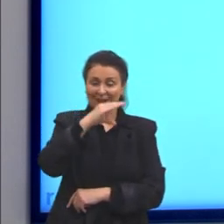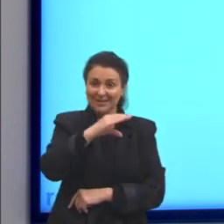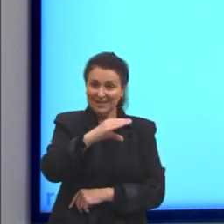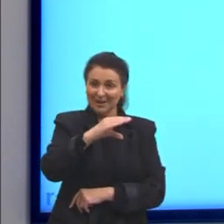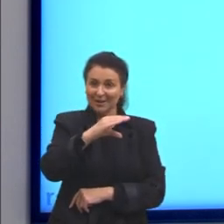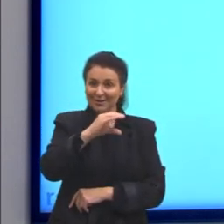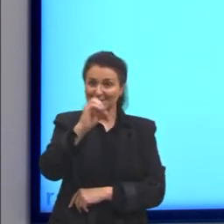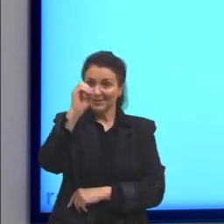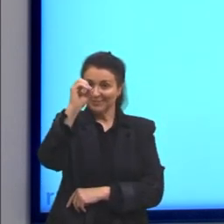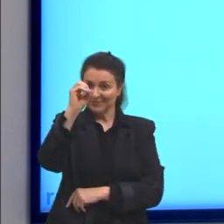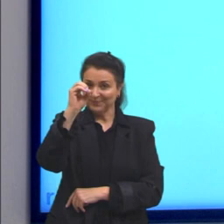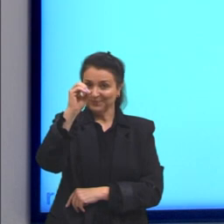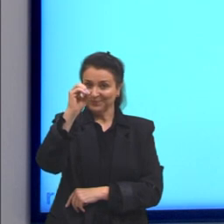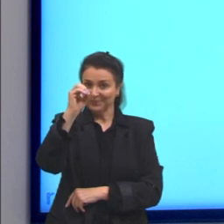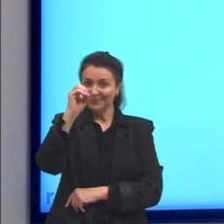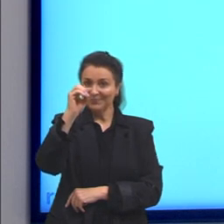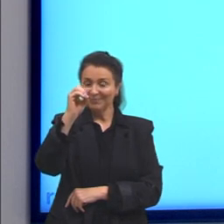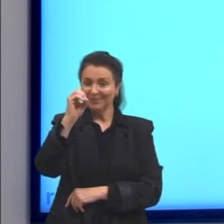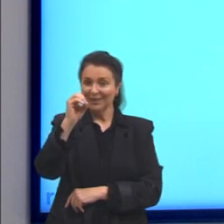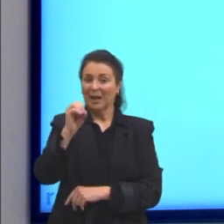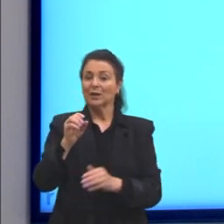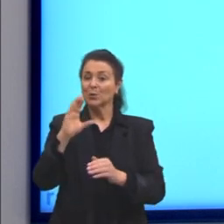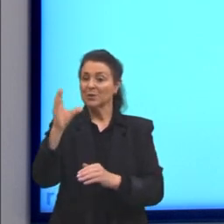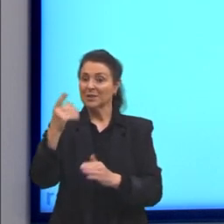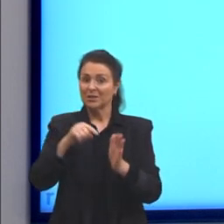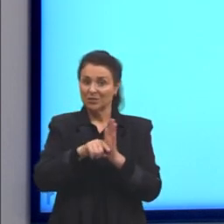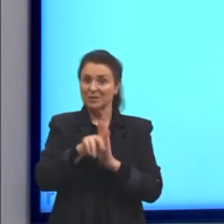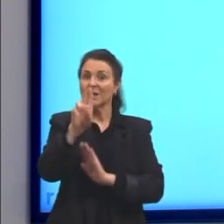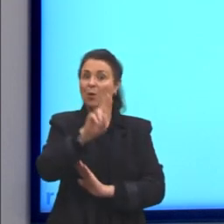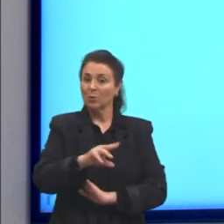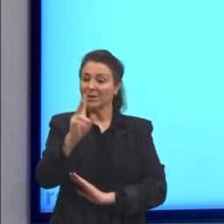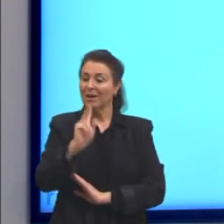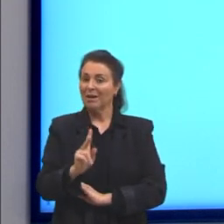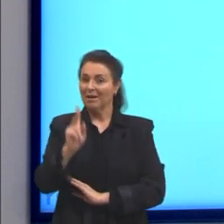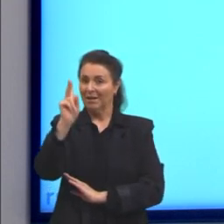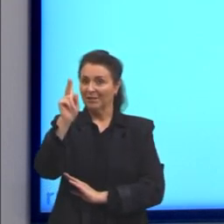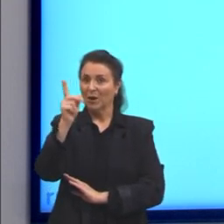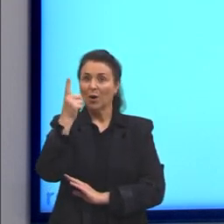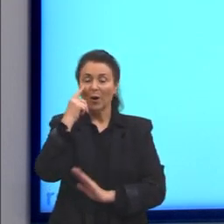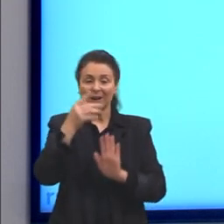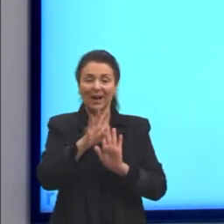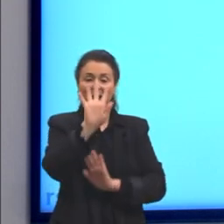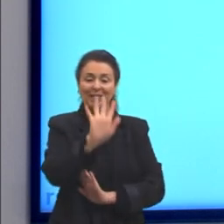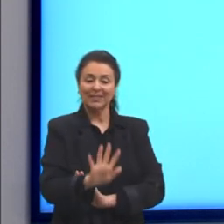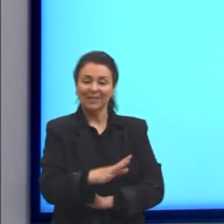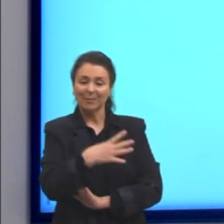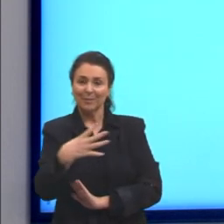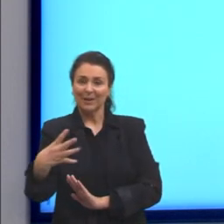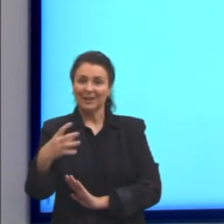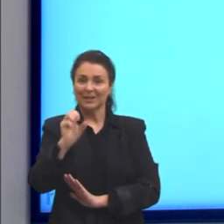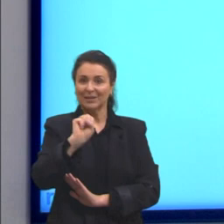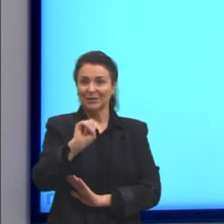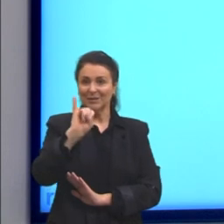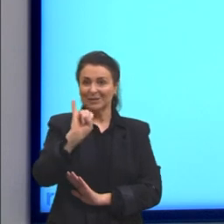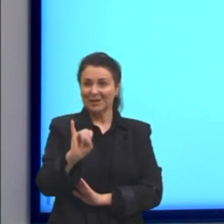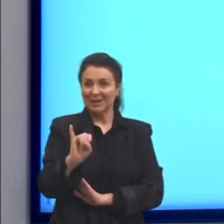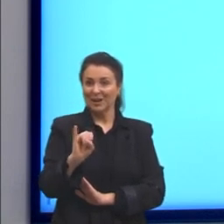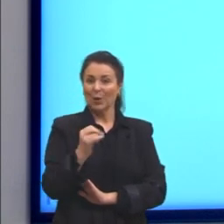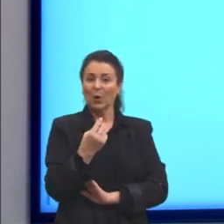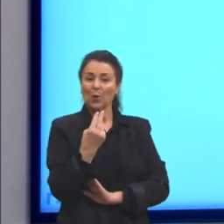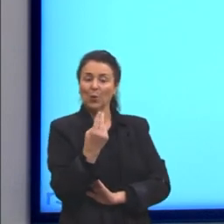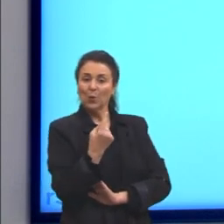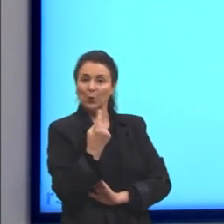a escala Kelvin. Aqui eu trouxe a tabela do SI para a gente relembrar. Vejam o é aqui, Unidade Kelvin